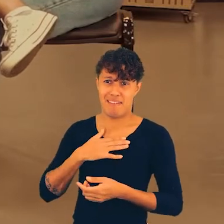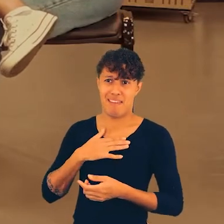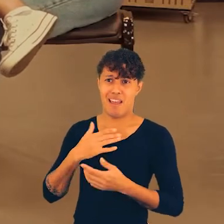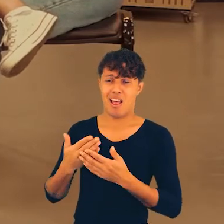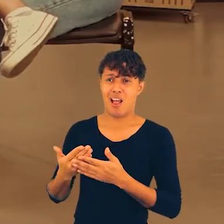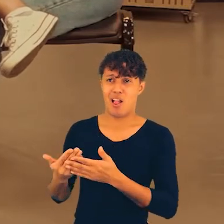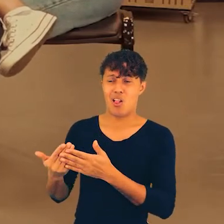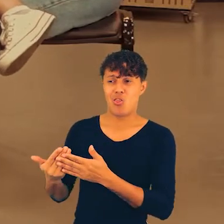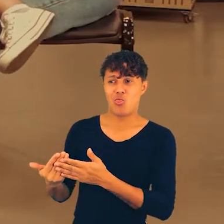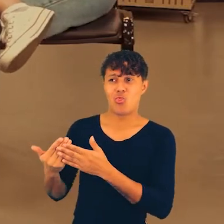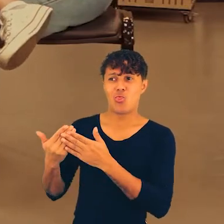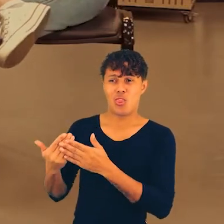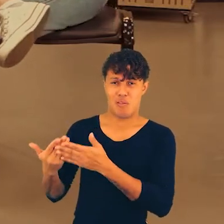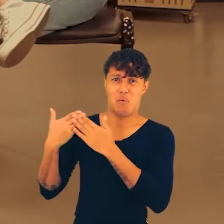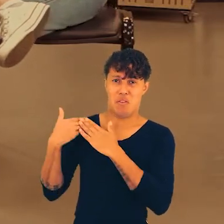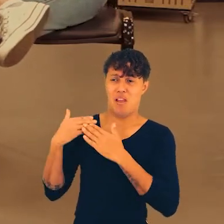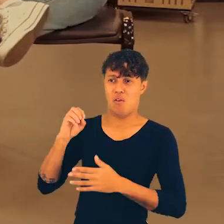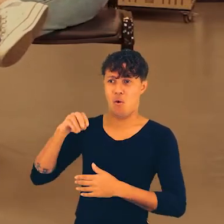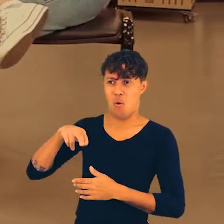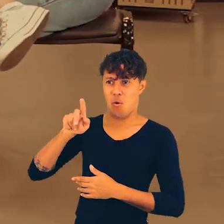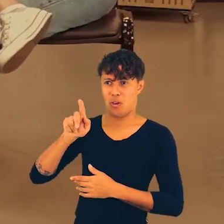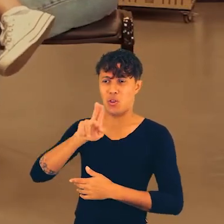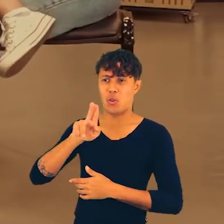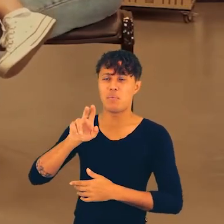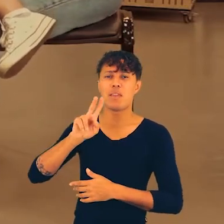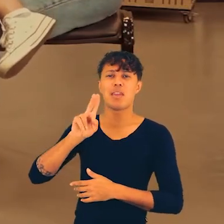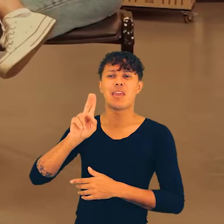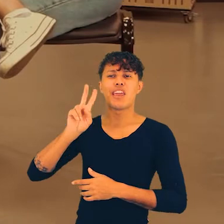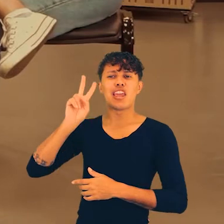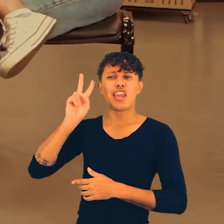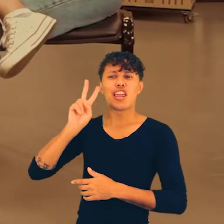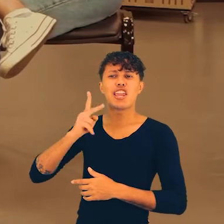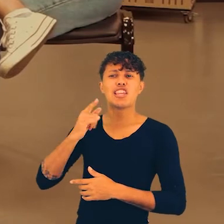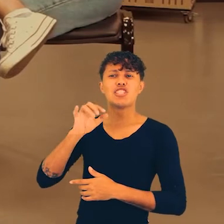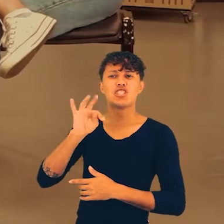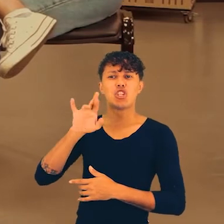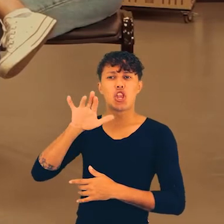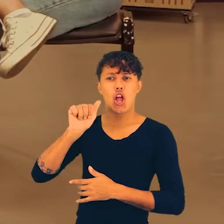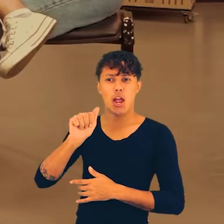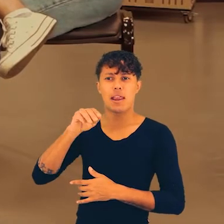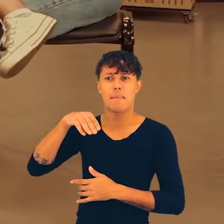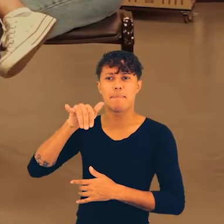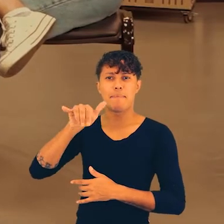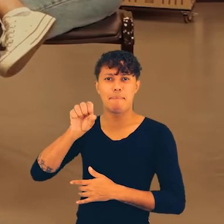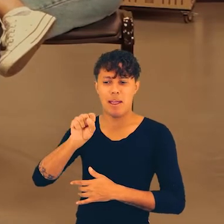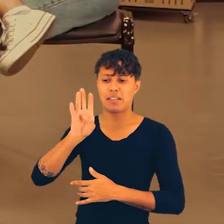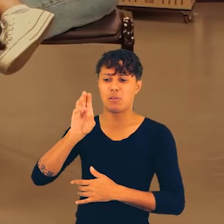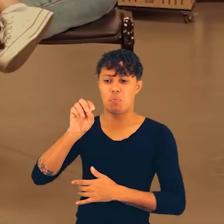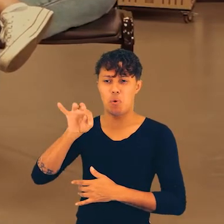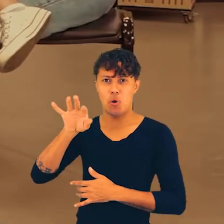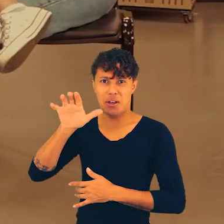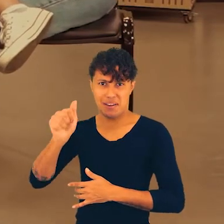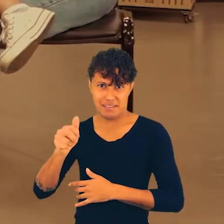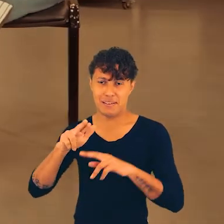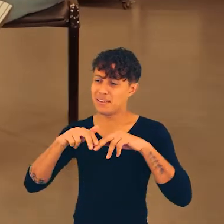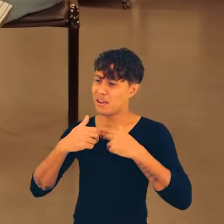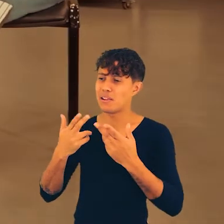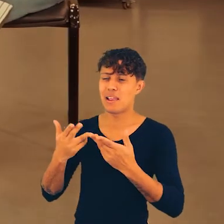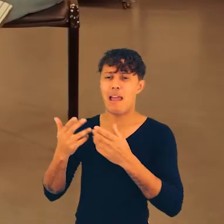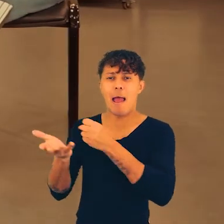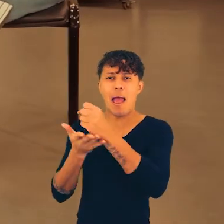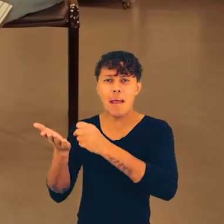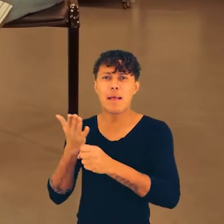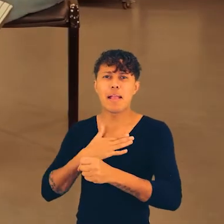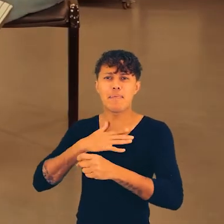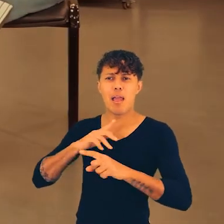porque minha mãe tem uma ONG que chama História Mais Bonita, gente, inclusive vão seguir lá no Instagram, Facebook, ok? A História Mais Bonita. Então,